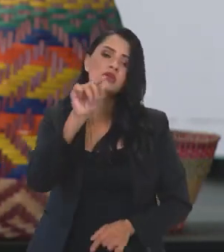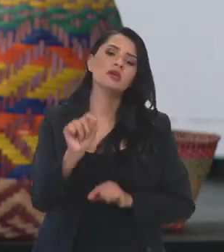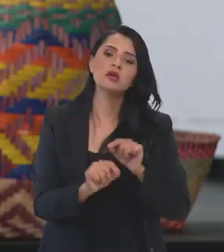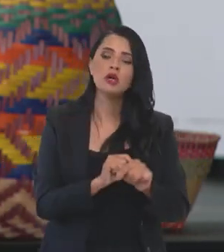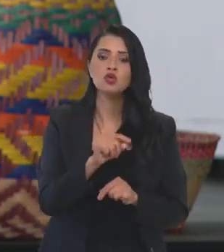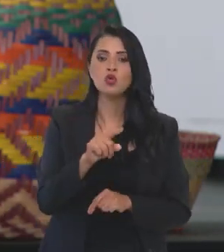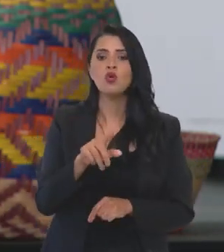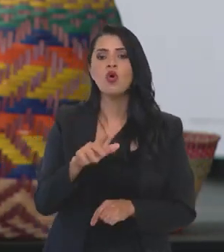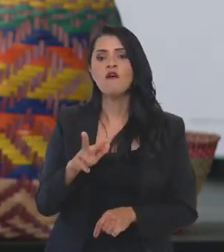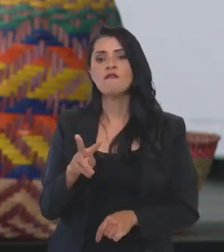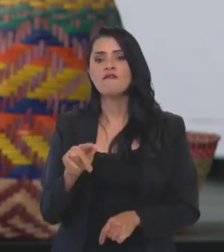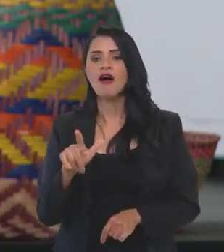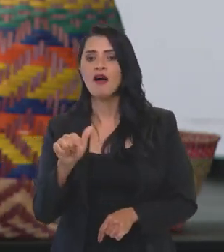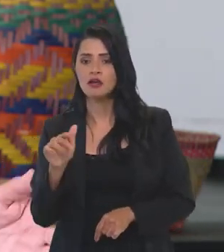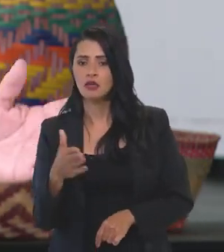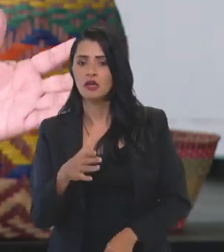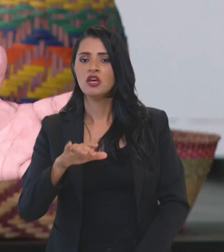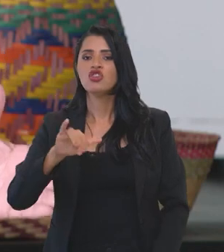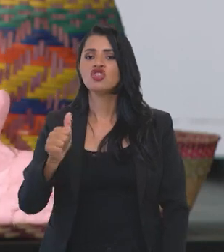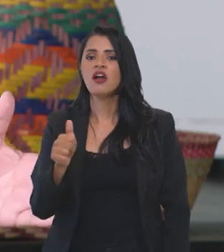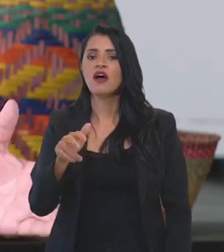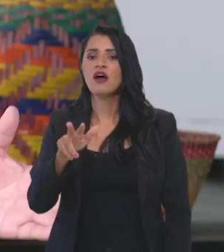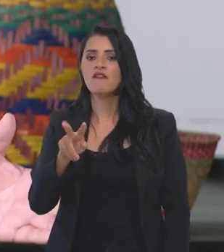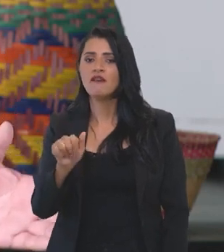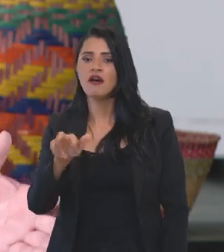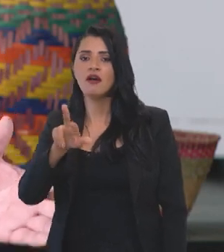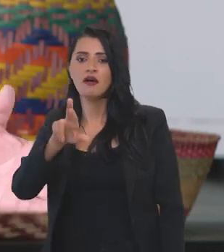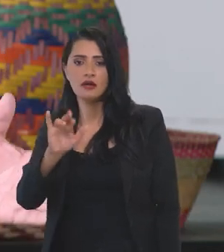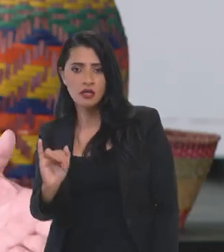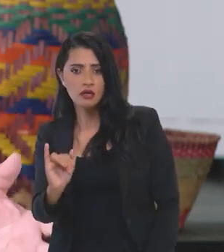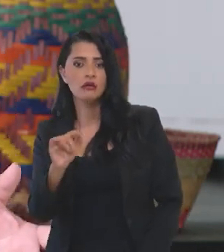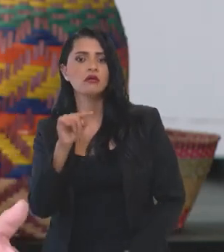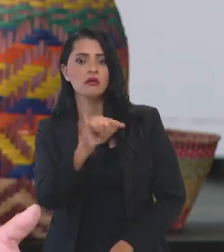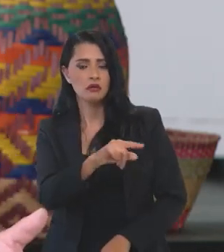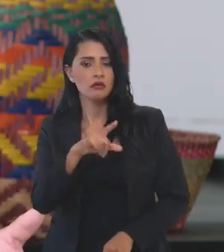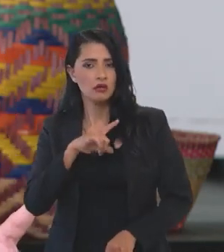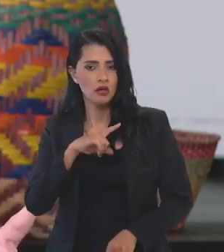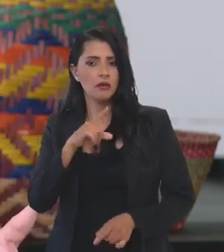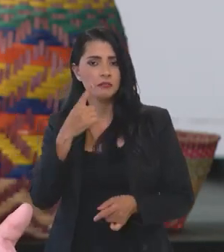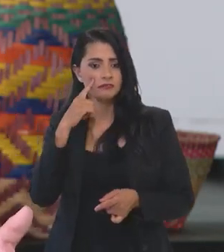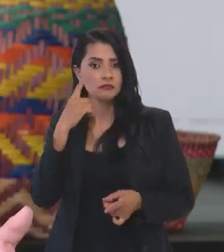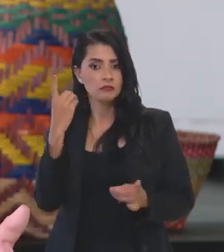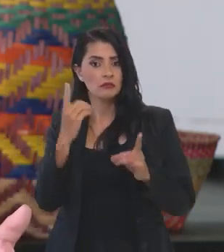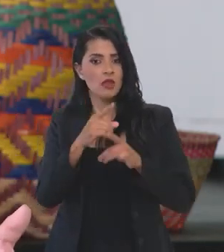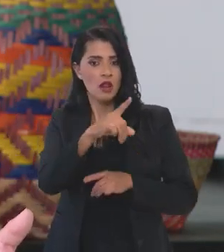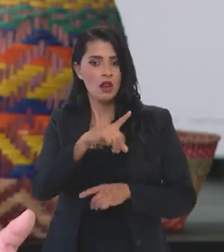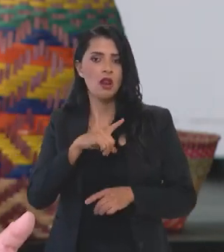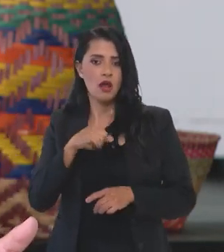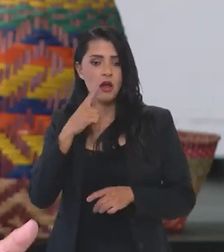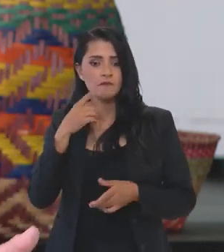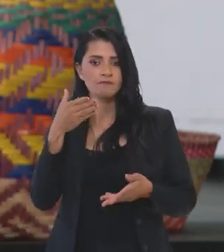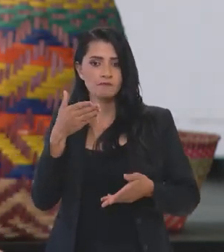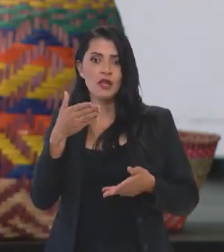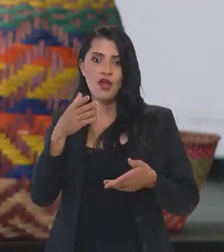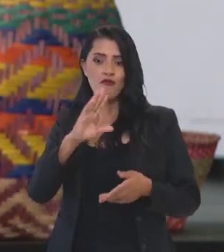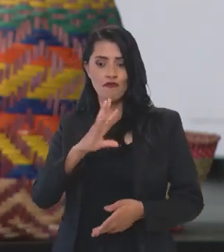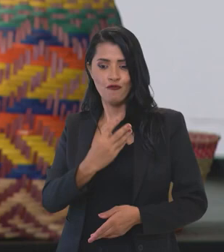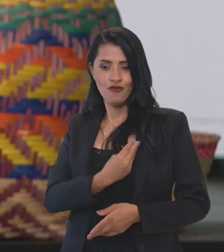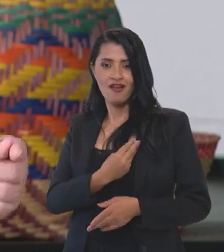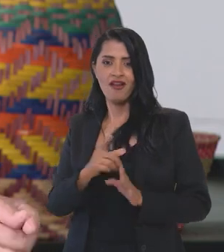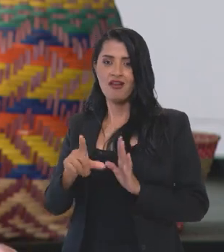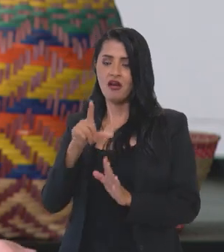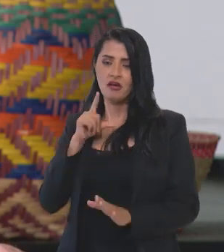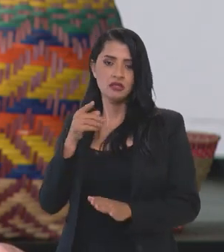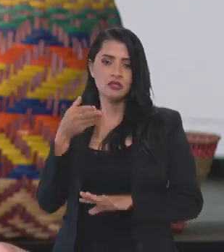está priorizando a Vale do Javari, tanto no atendimento para cumprir uma determinação ali na DPF 119, que